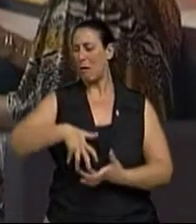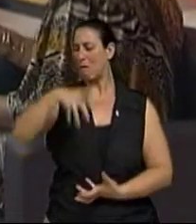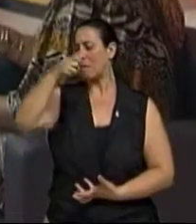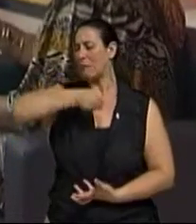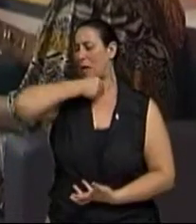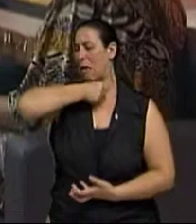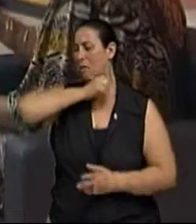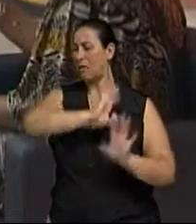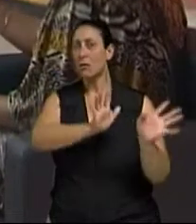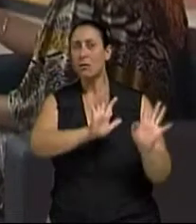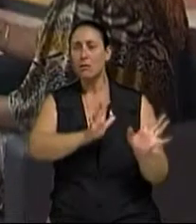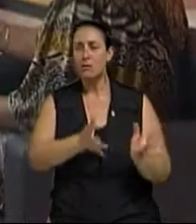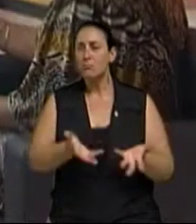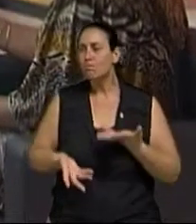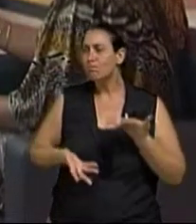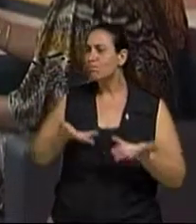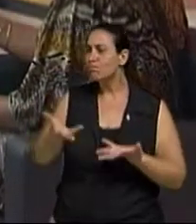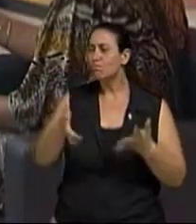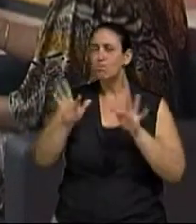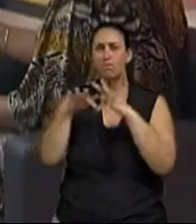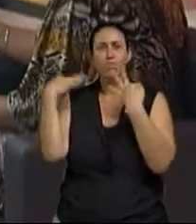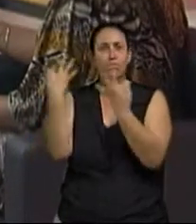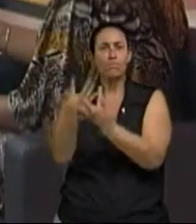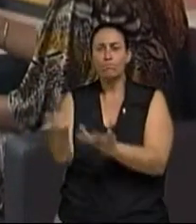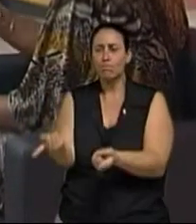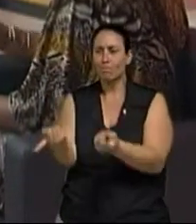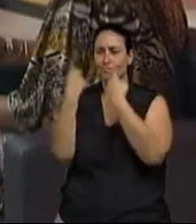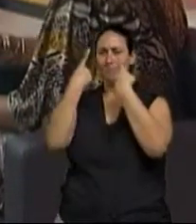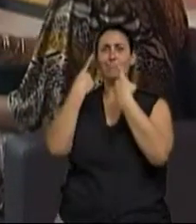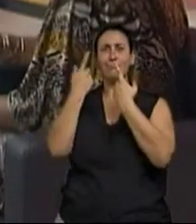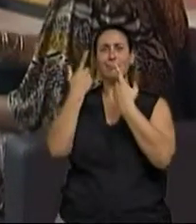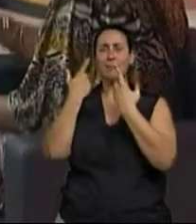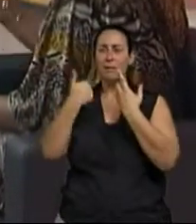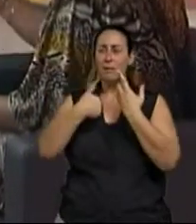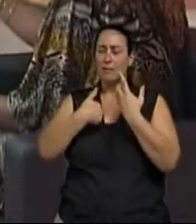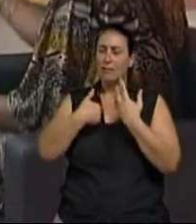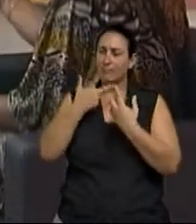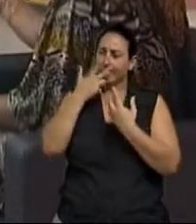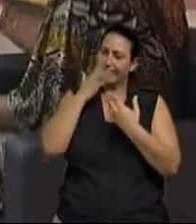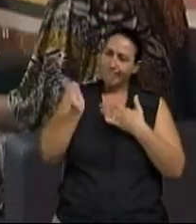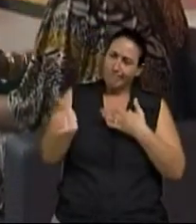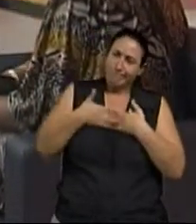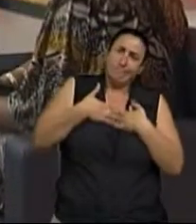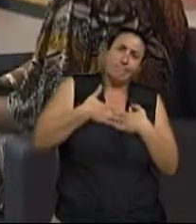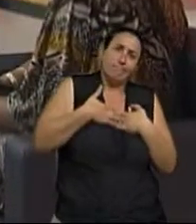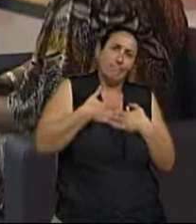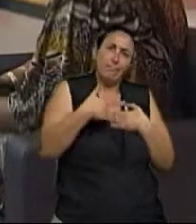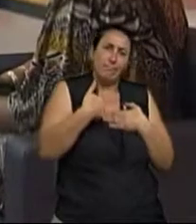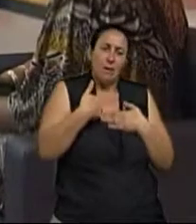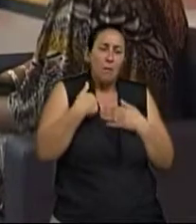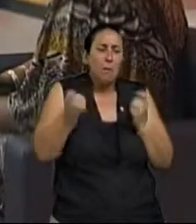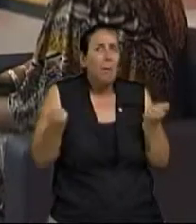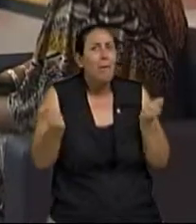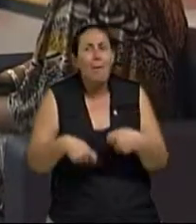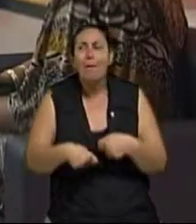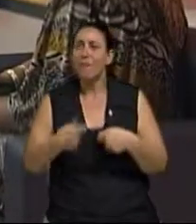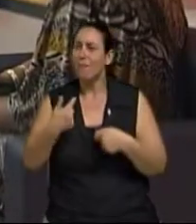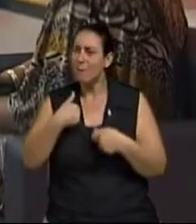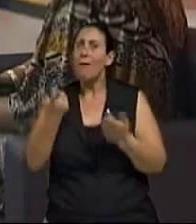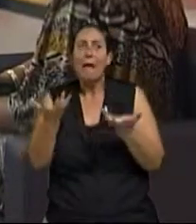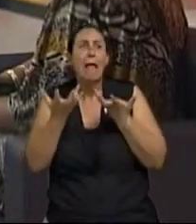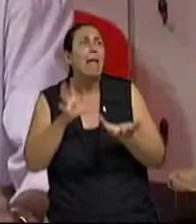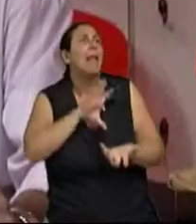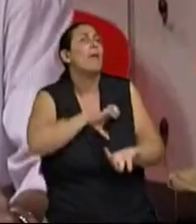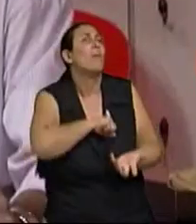afetivo. É um autoritarismo que está tirando a plenitude dessa pessoa, a possibilidade da plenitude. É,